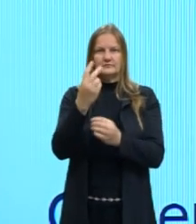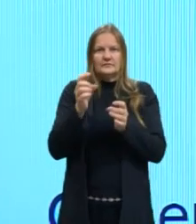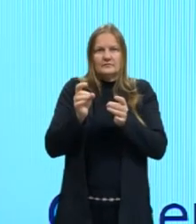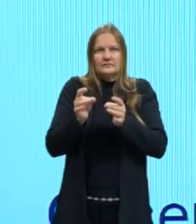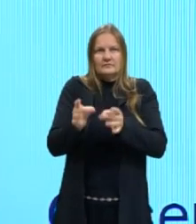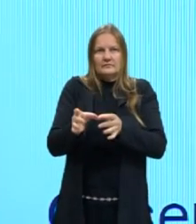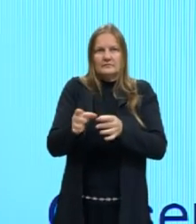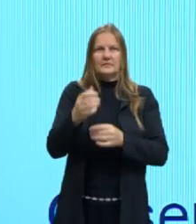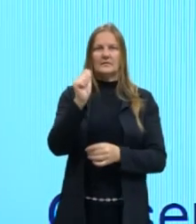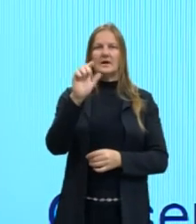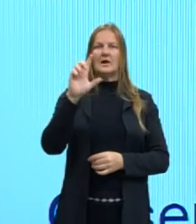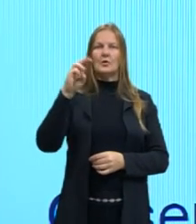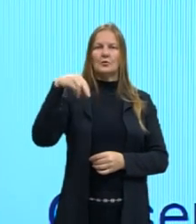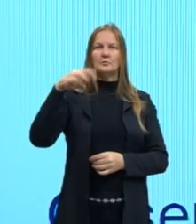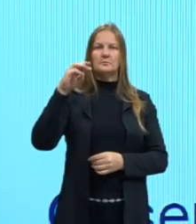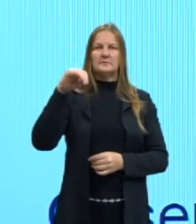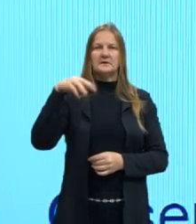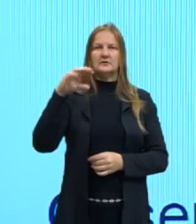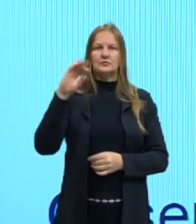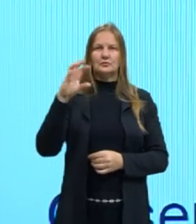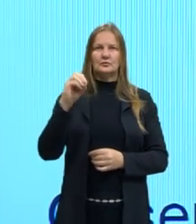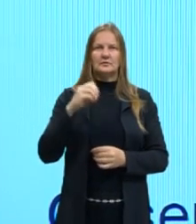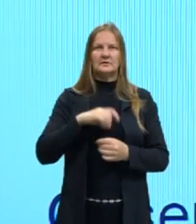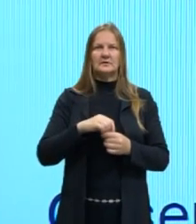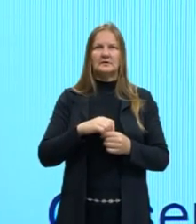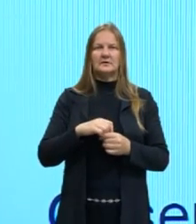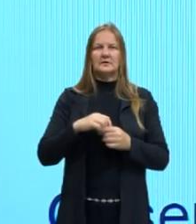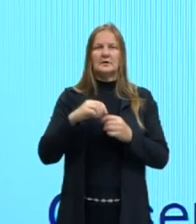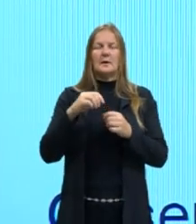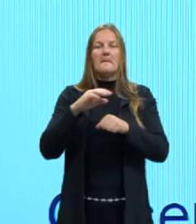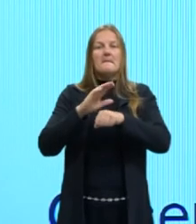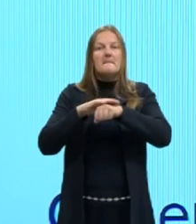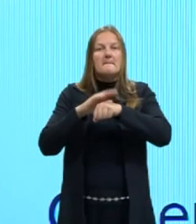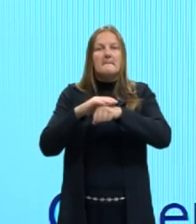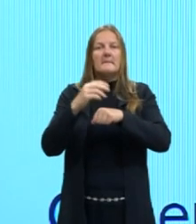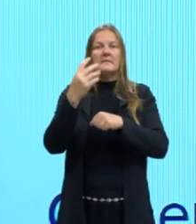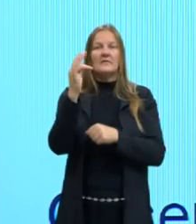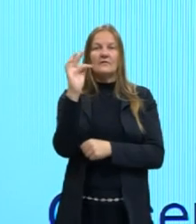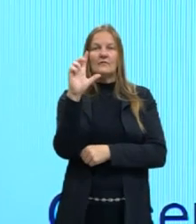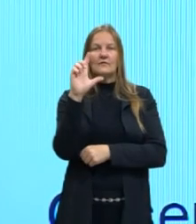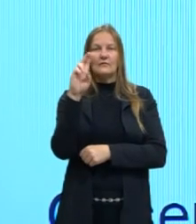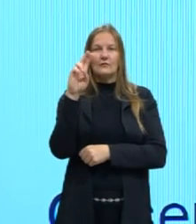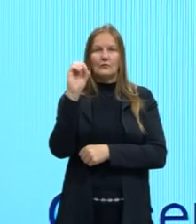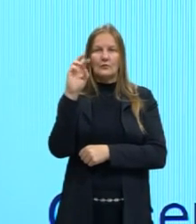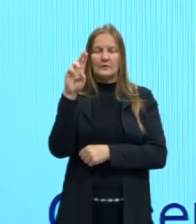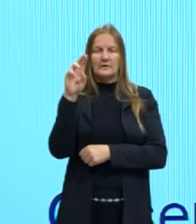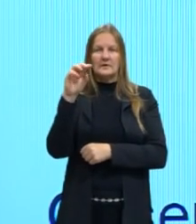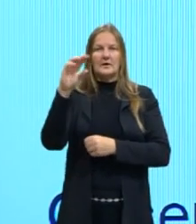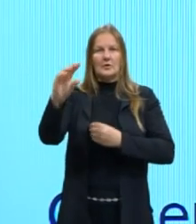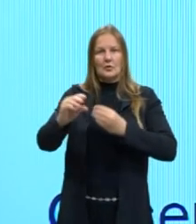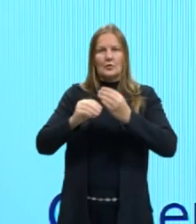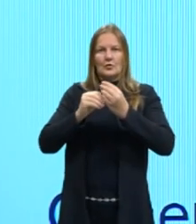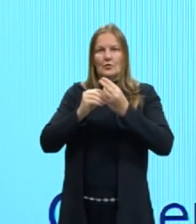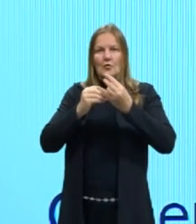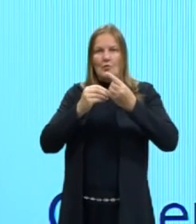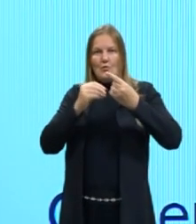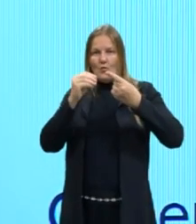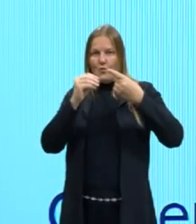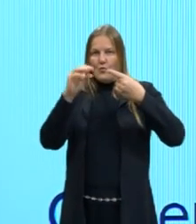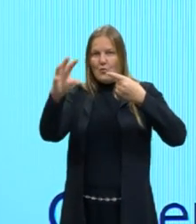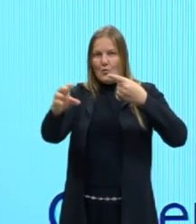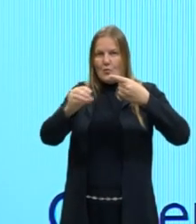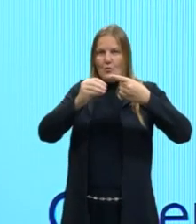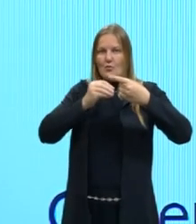no alumínio. Então, o eu faço? Eu preciso de mais 2 flúor. Porque cada um vai receber 1. Aí sim, eu vou conseguir